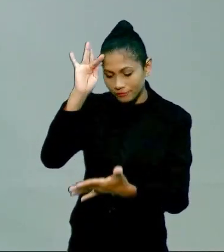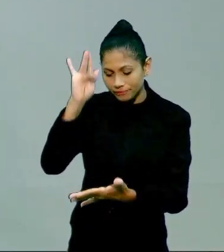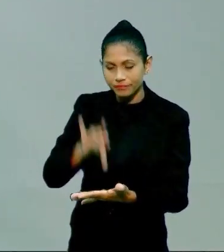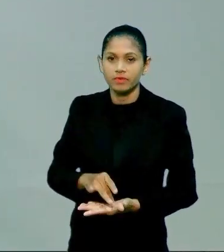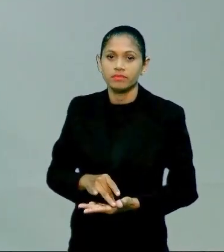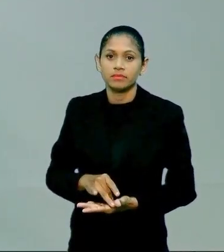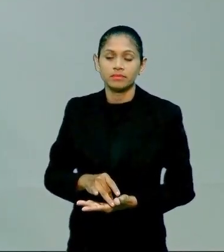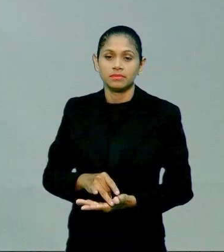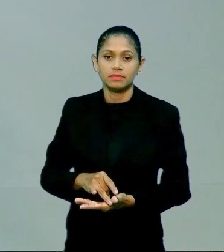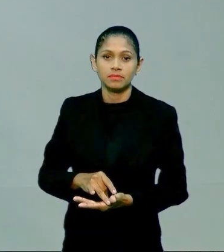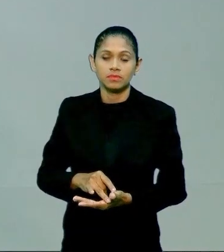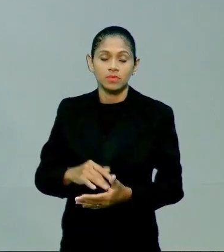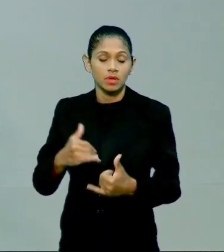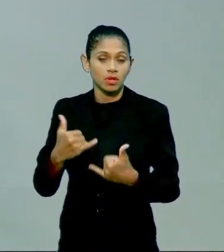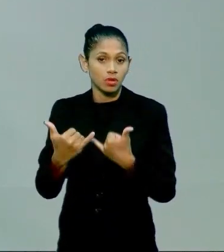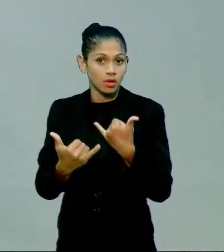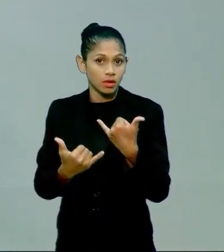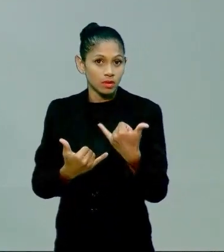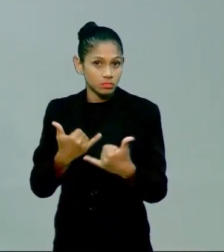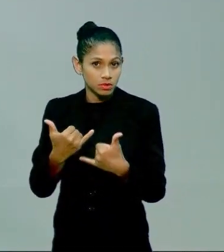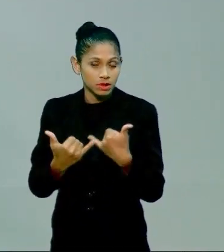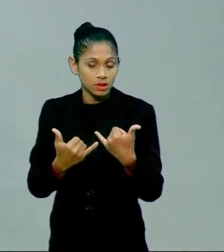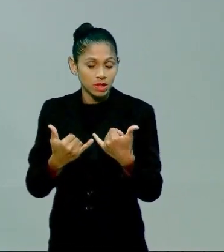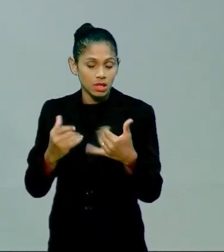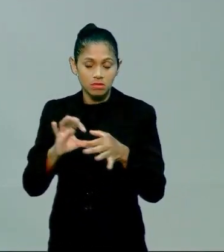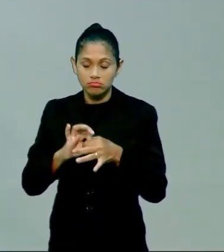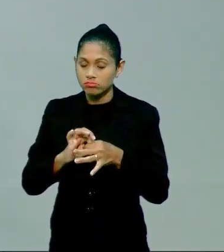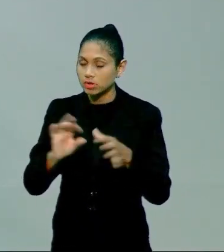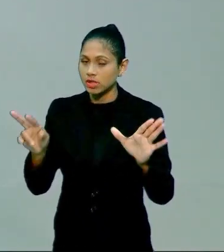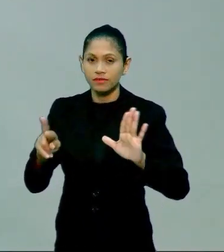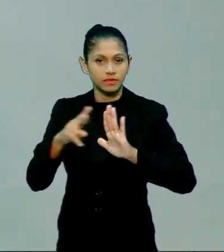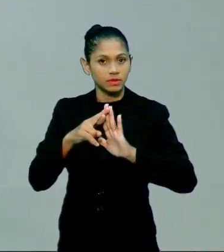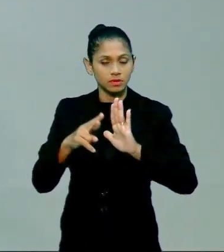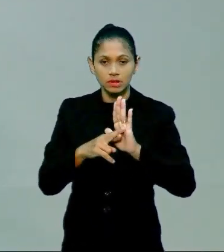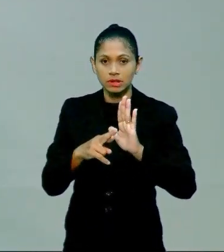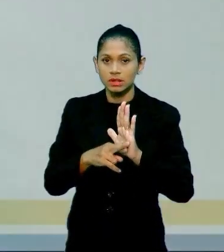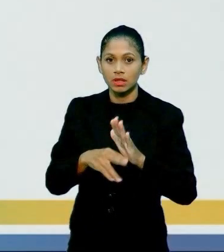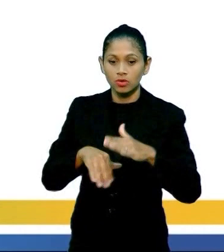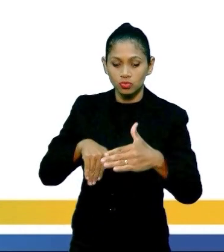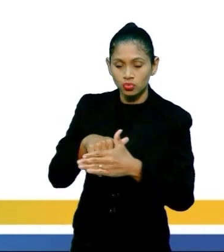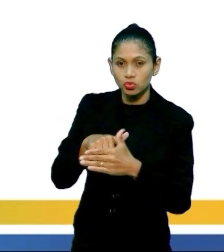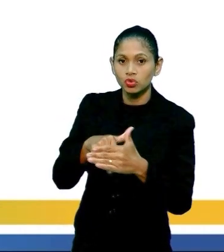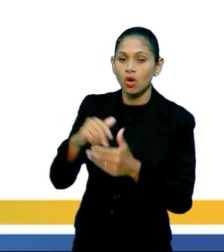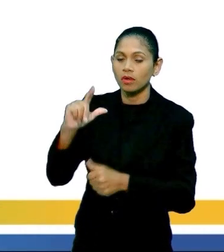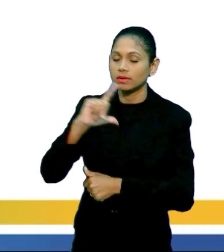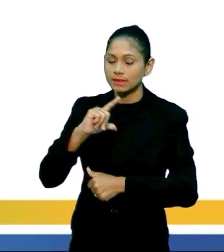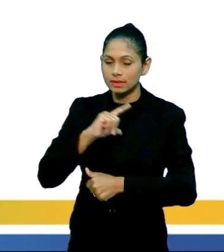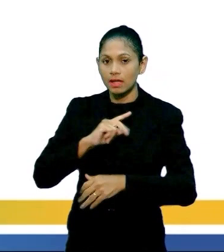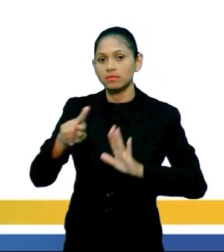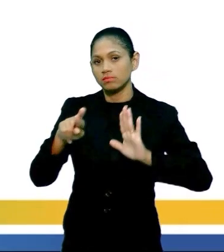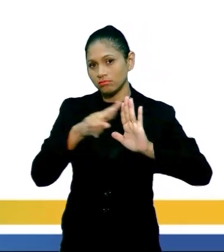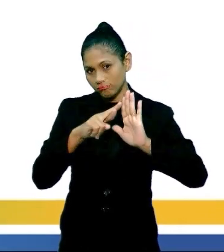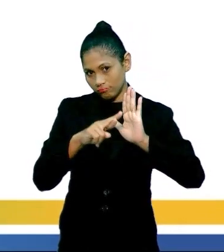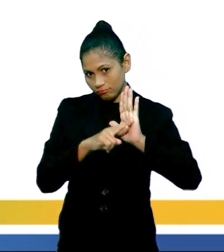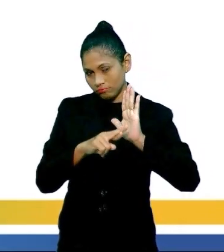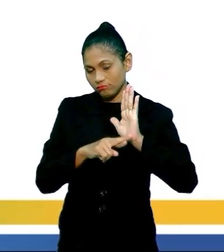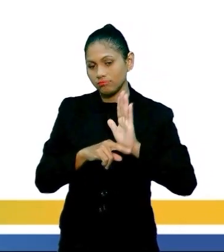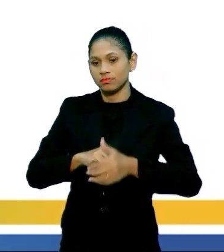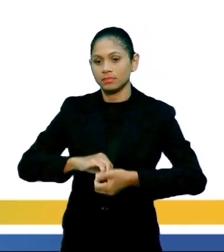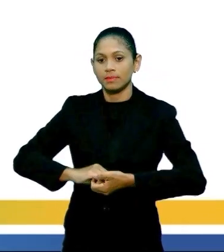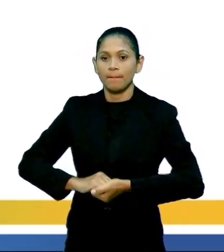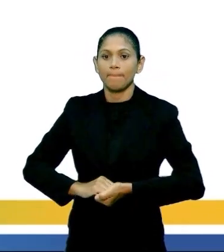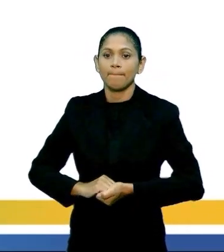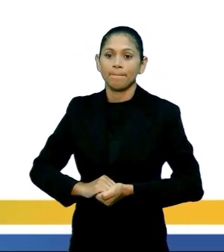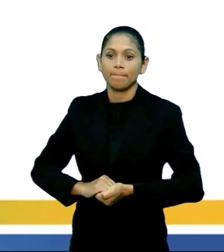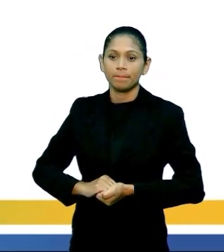de regras nos jogos a gente tem a interção das regras no comando da questão no texto dessa questão tem ali